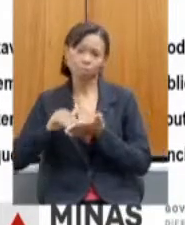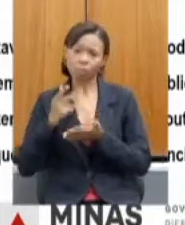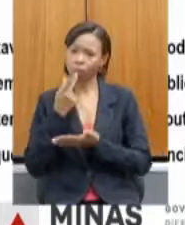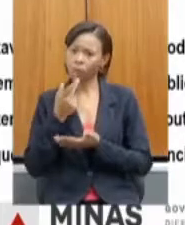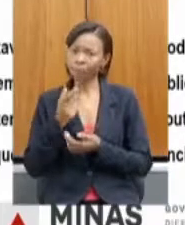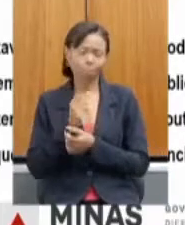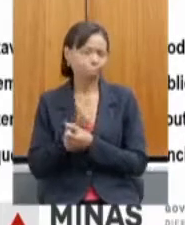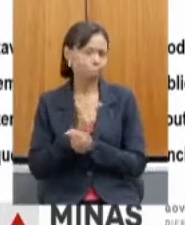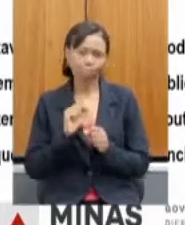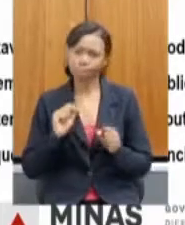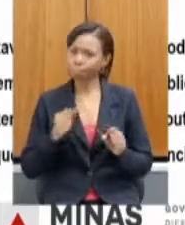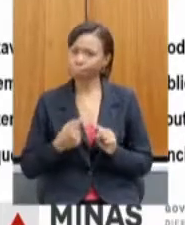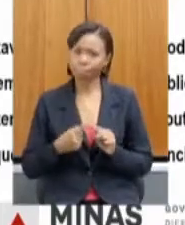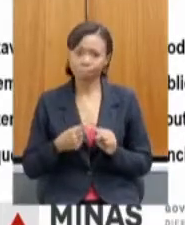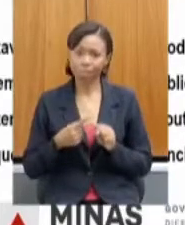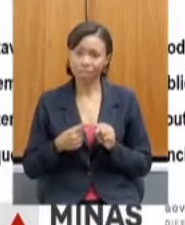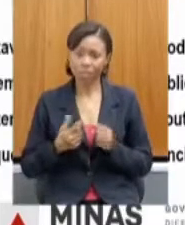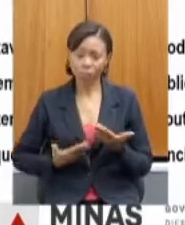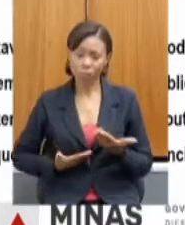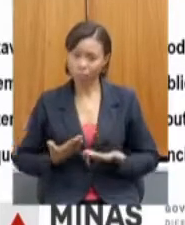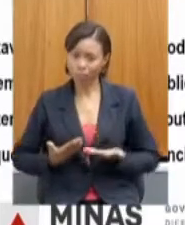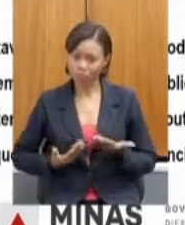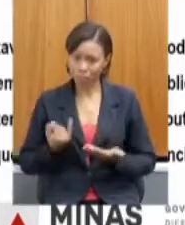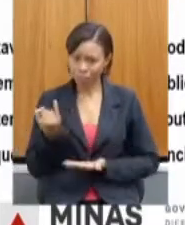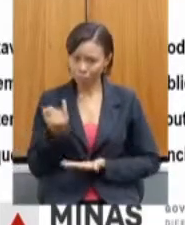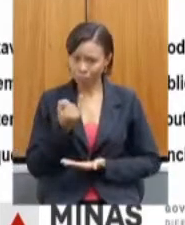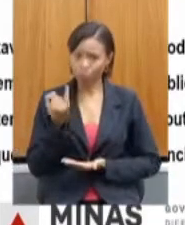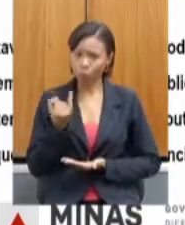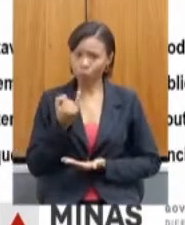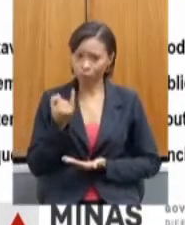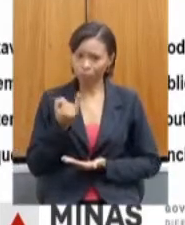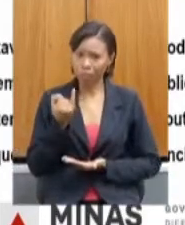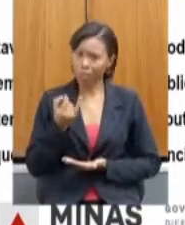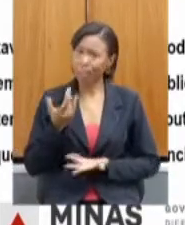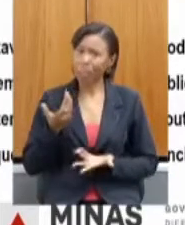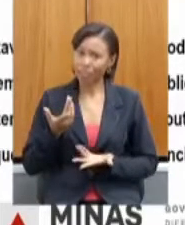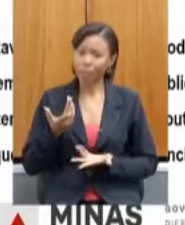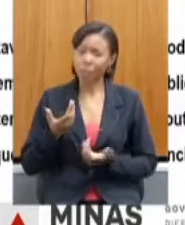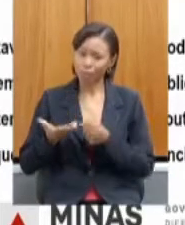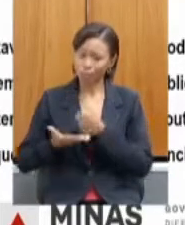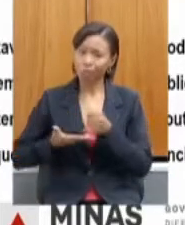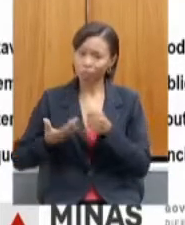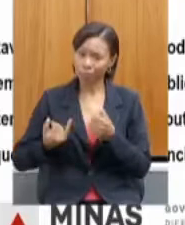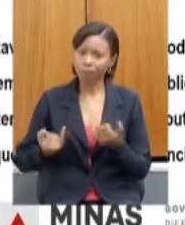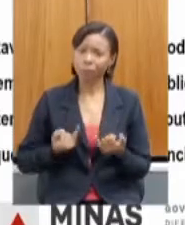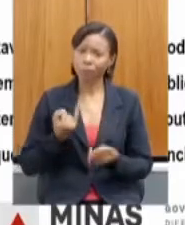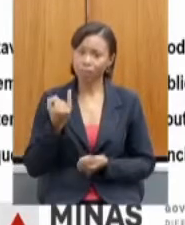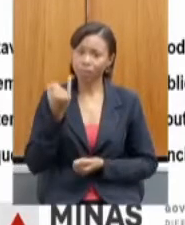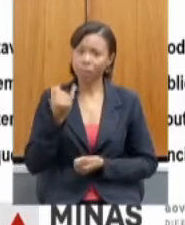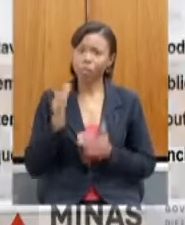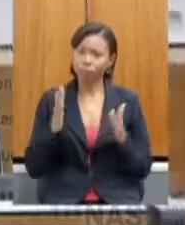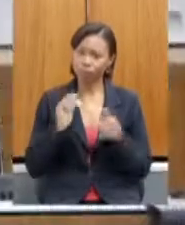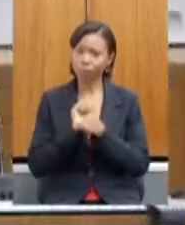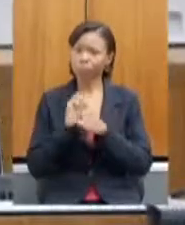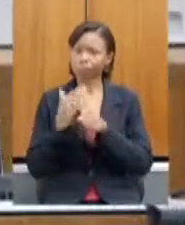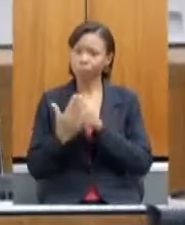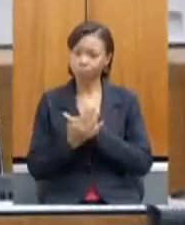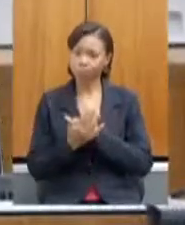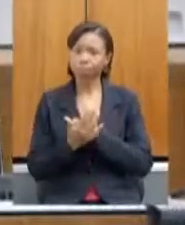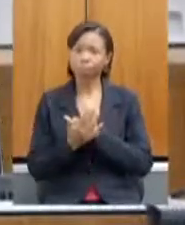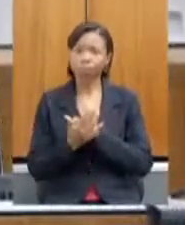atividades essenciais, as atividades reconstitucional e pastoristas são essenciais durante o estado de calamidade pública, e essas,